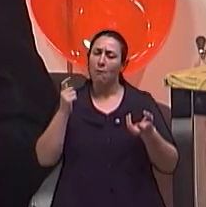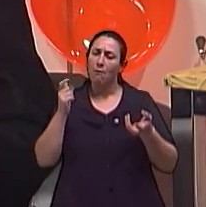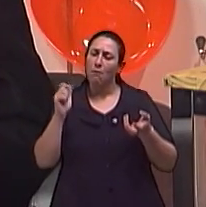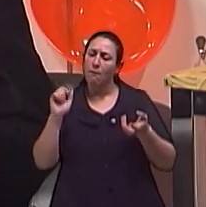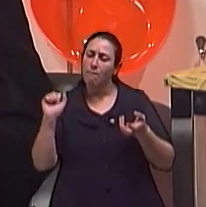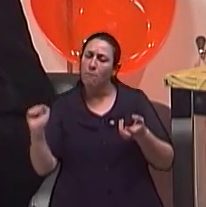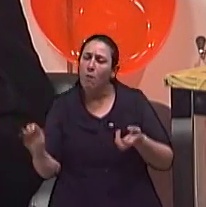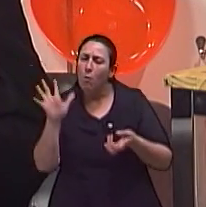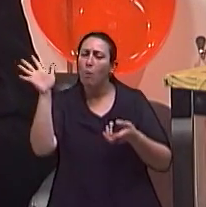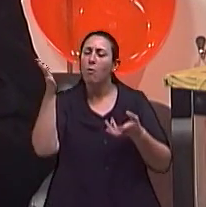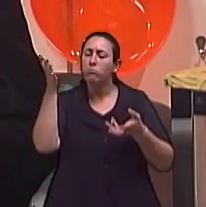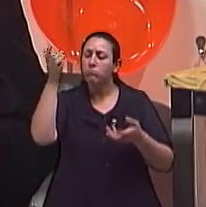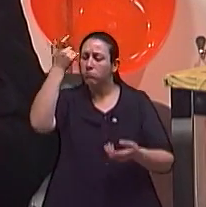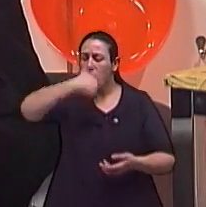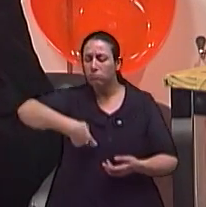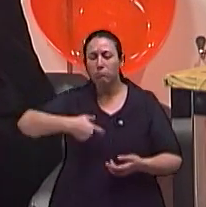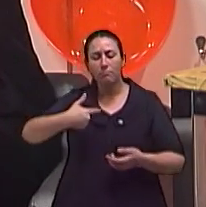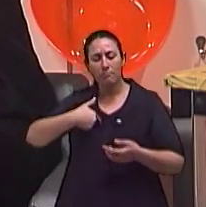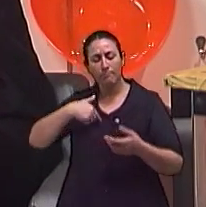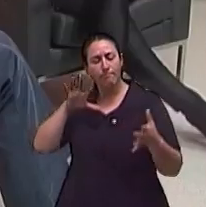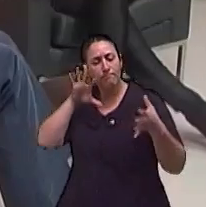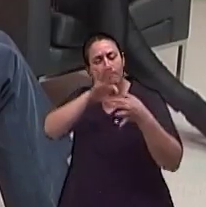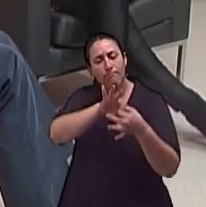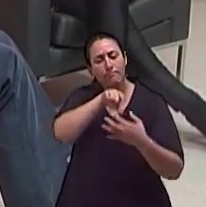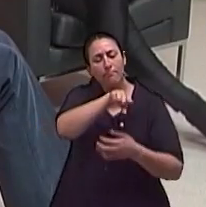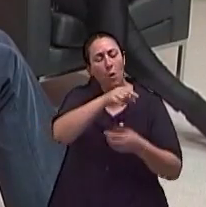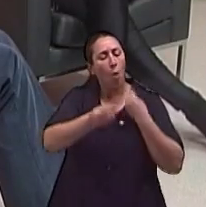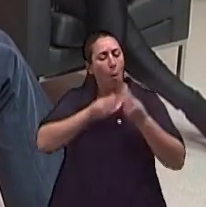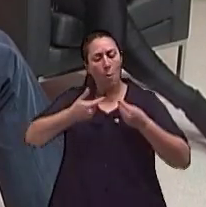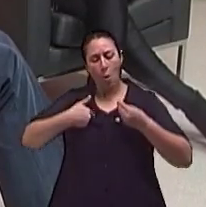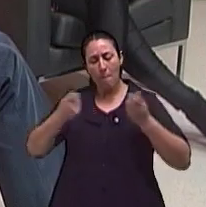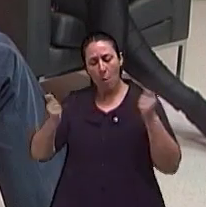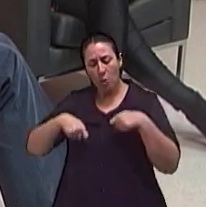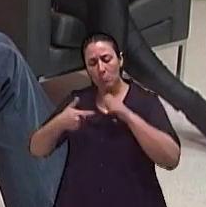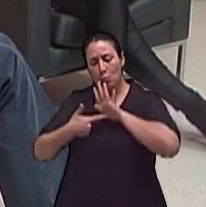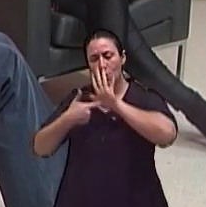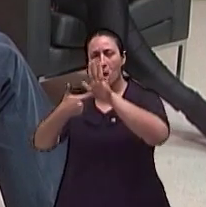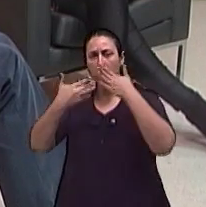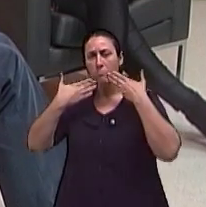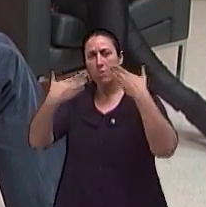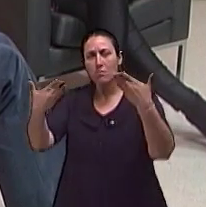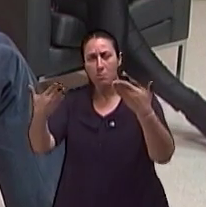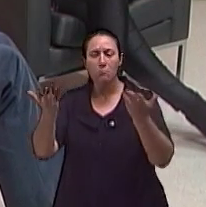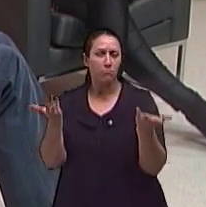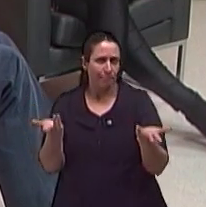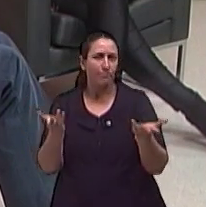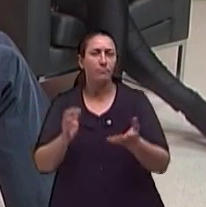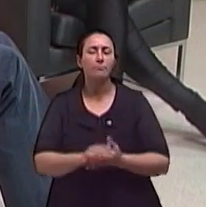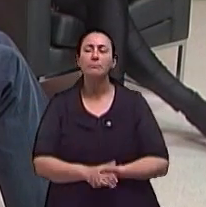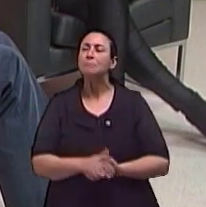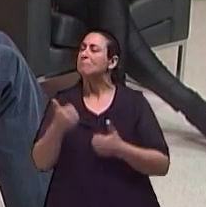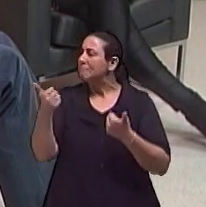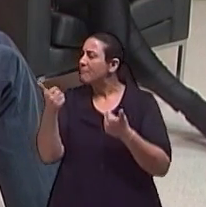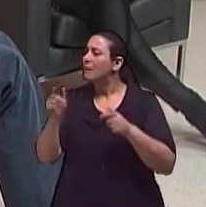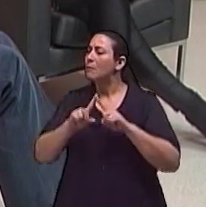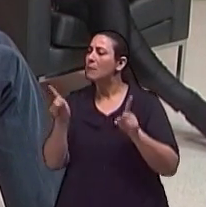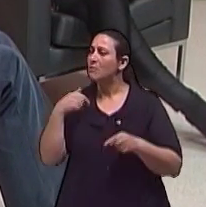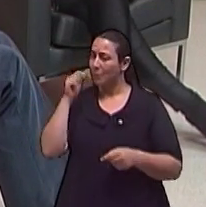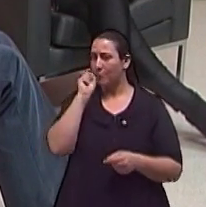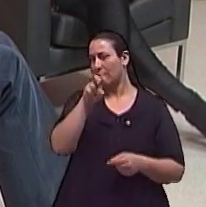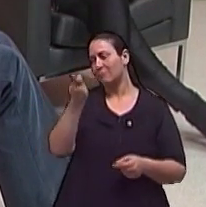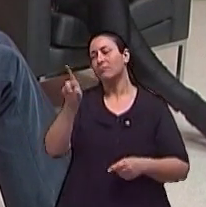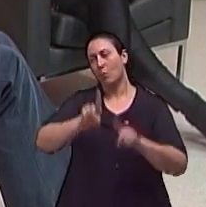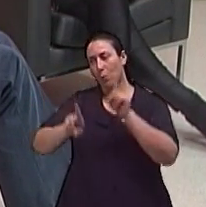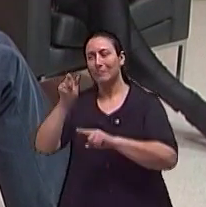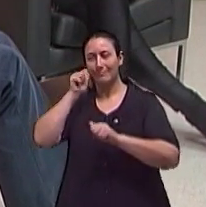possíveis de encontrar em uma outra personagem. Pois é, mas a gente nota que umas tiveram mais condições, pelo que a gente sabe